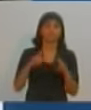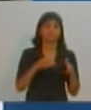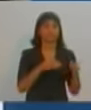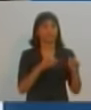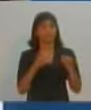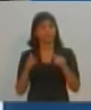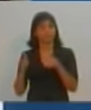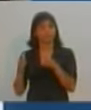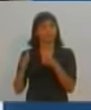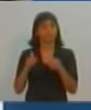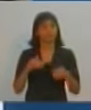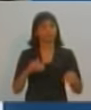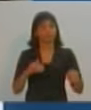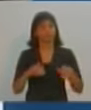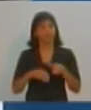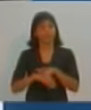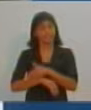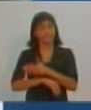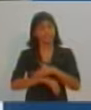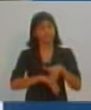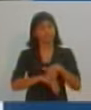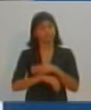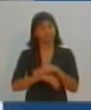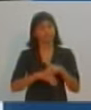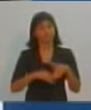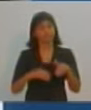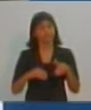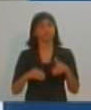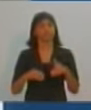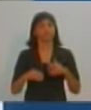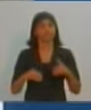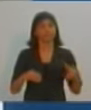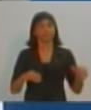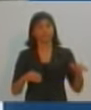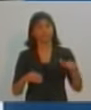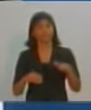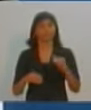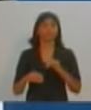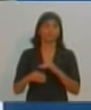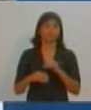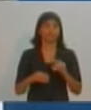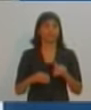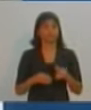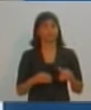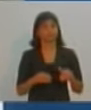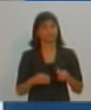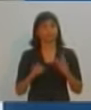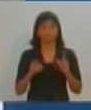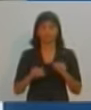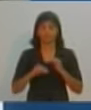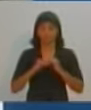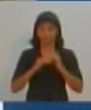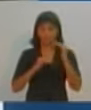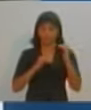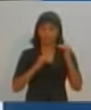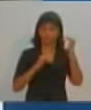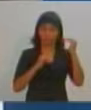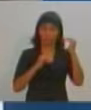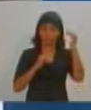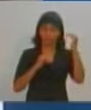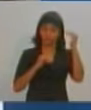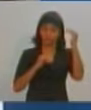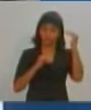Juscelino Kubitschek e passando por todos os terminais. E dos terminais rodoviários que estão sendo construídos, nós vamos